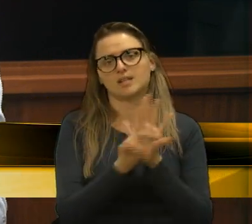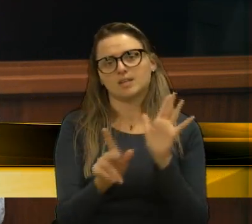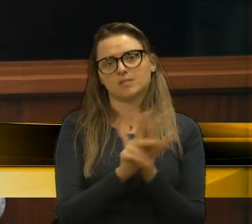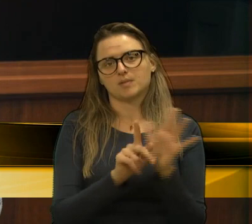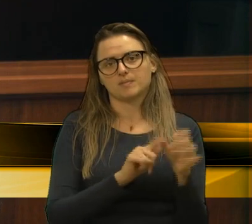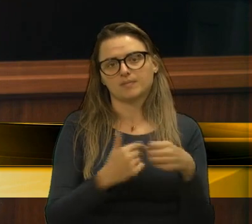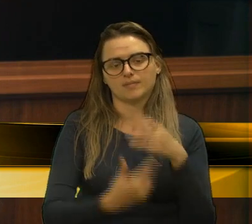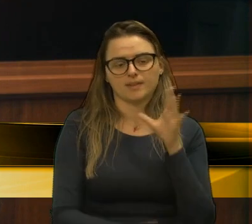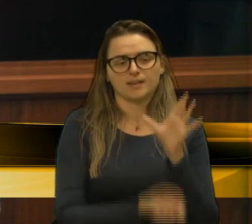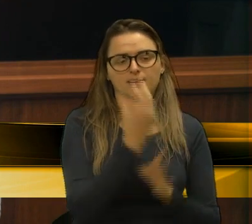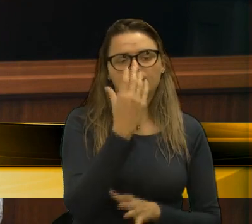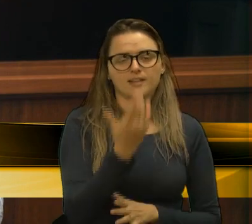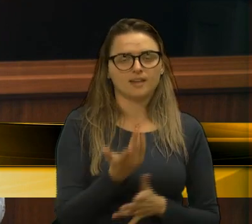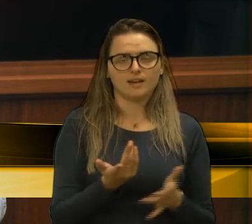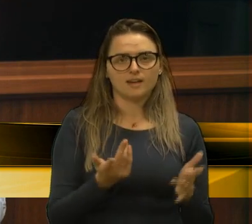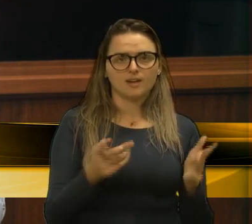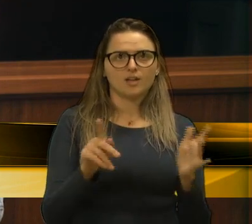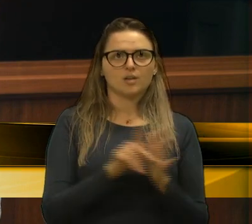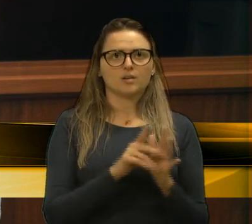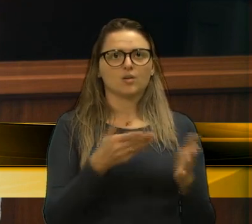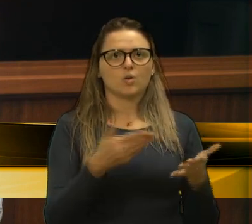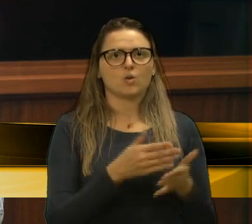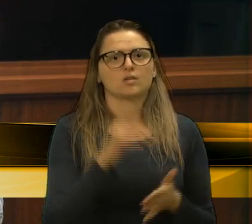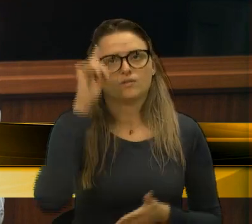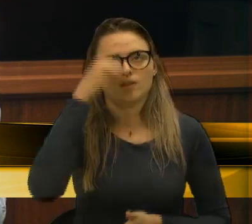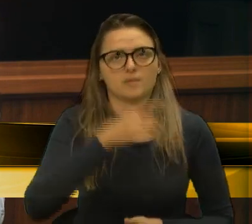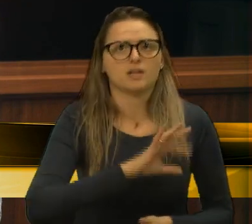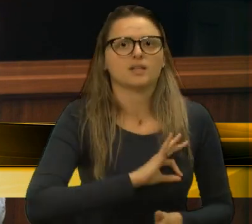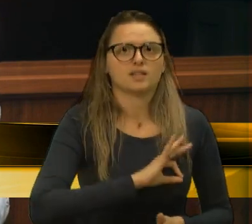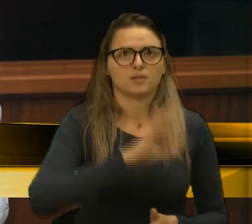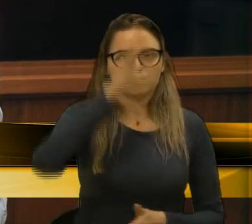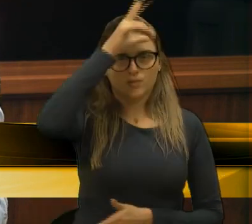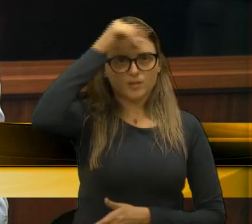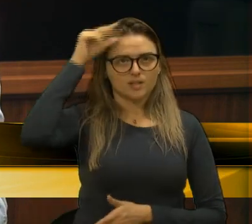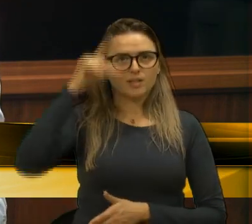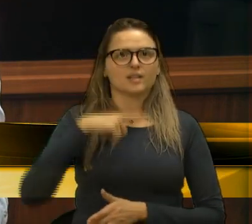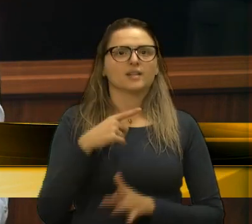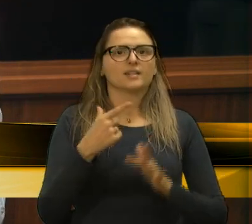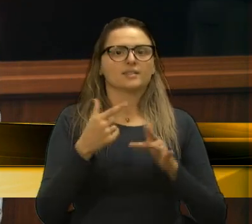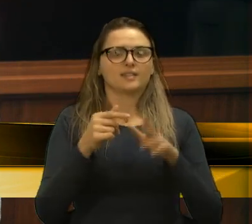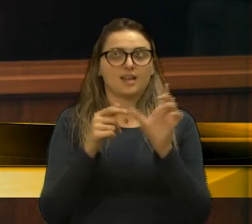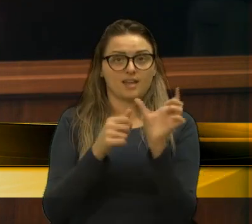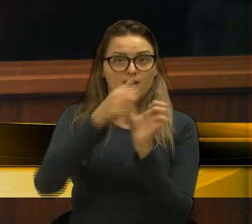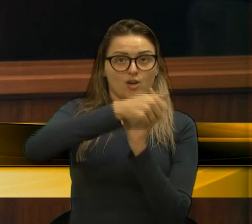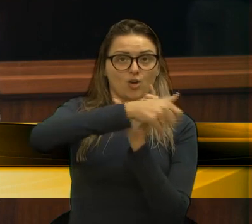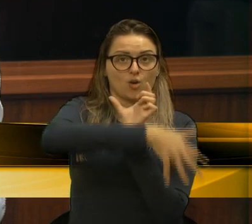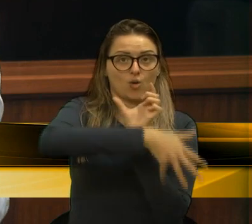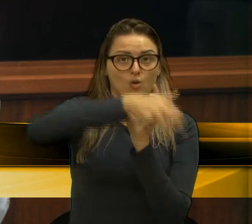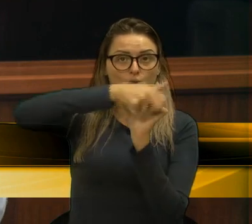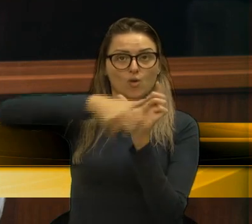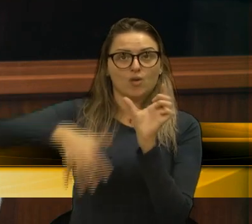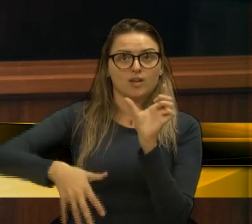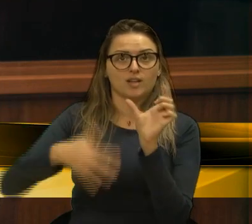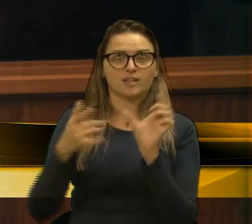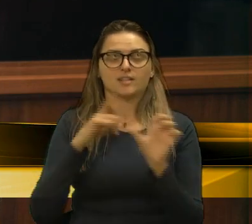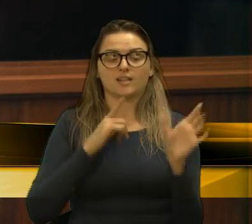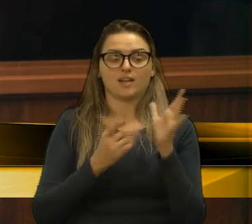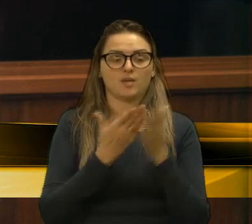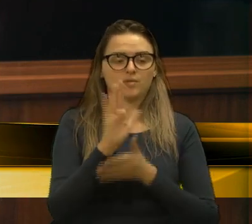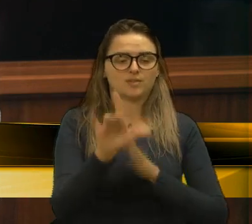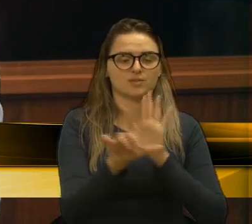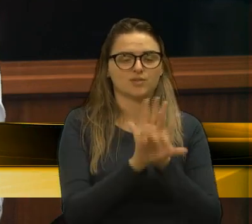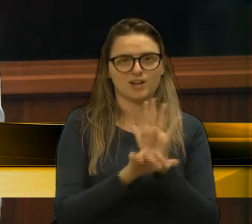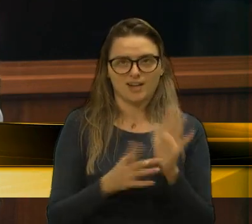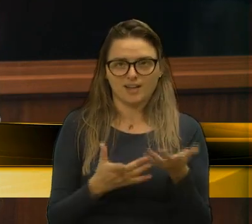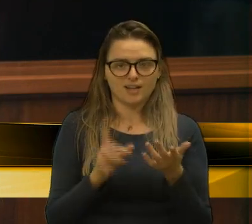cria um cargo da cabeça dele e hoje vai mandar na guarda. Não, tem organograma que é aprovado por lei, que é discutido aqui. Não é